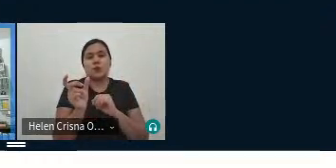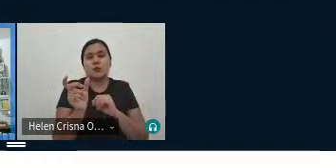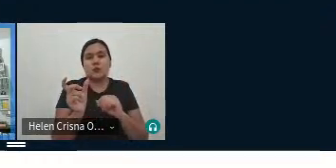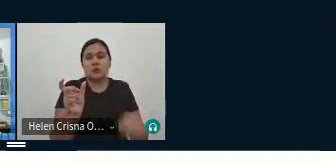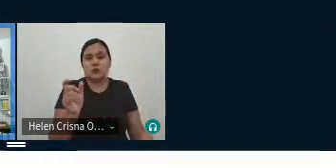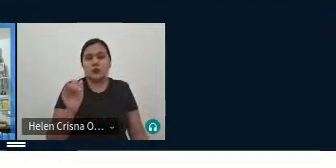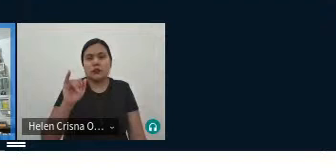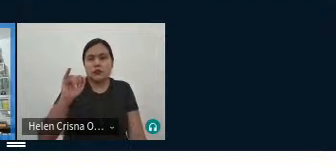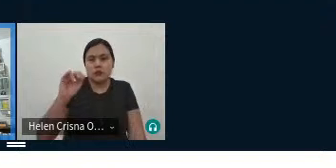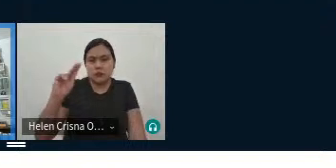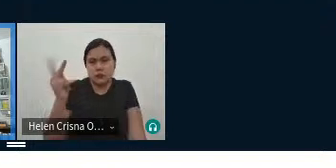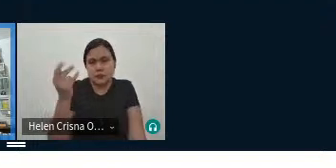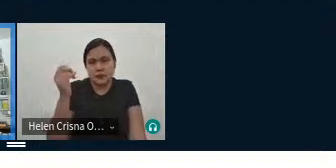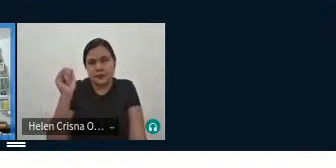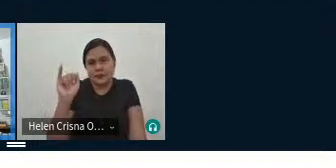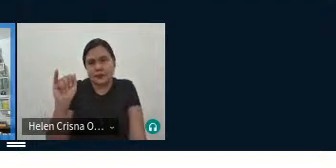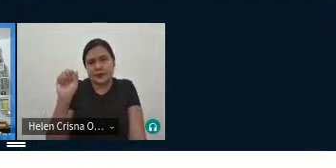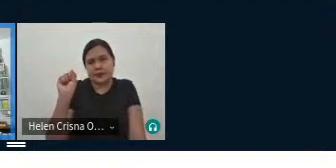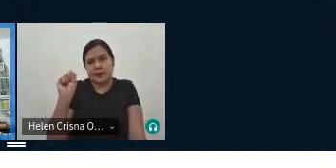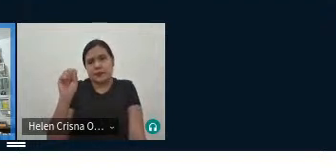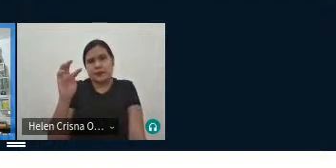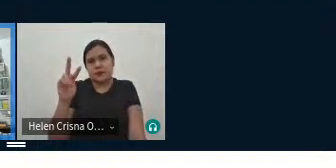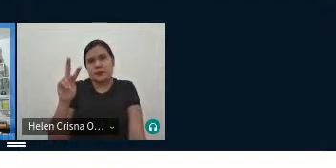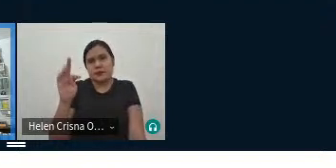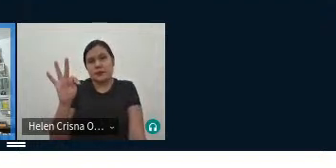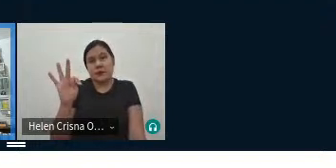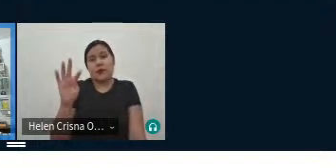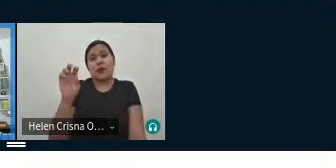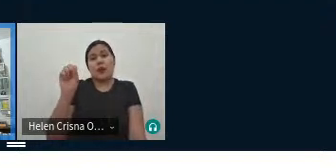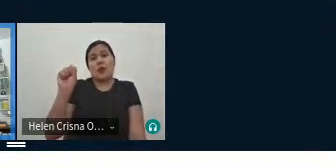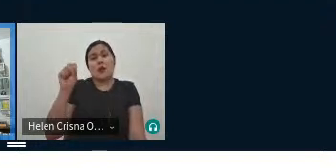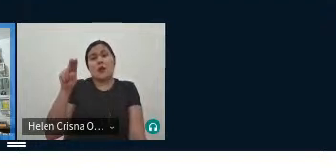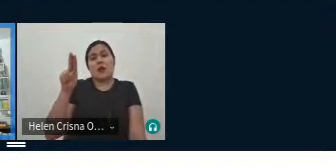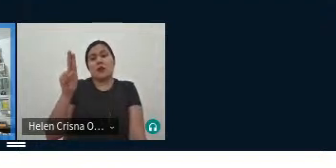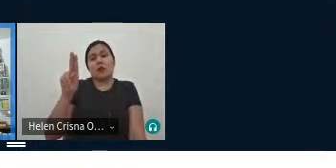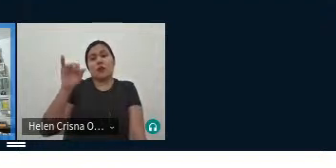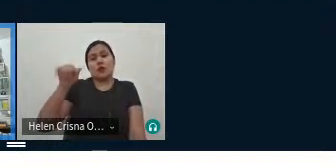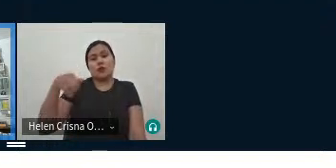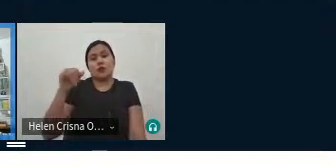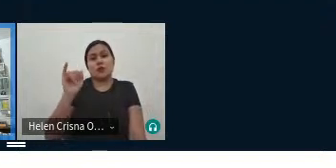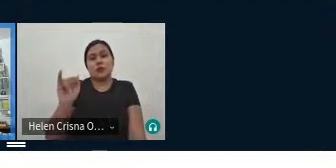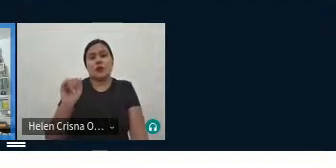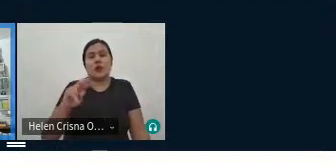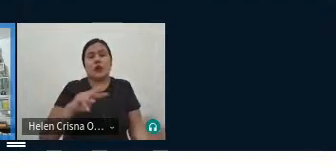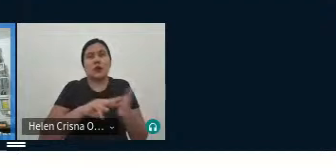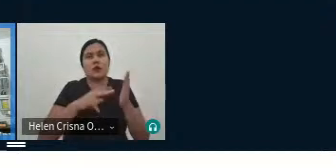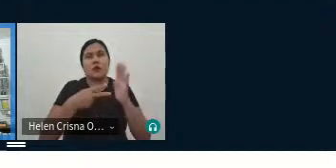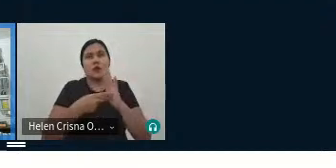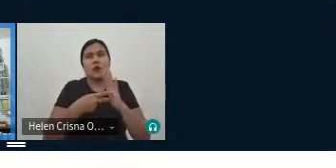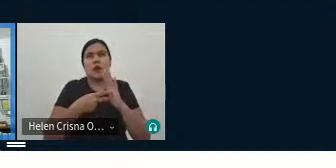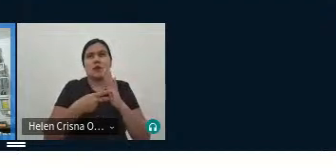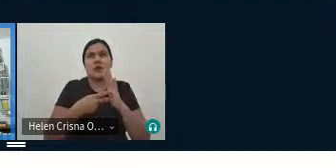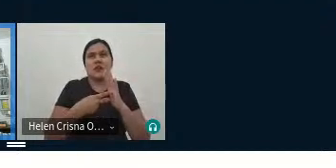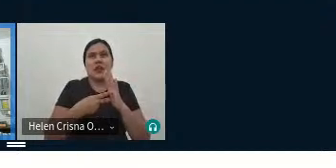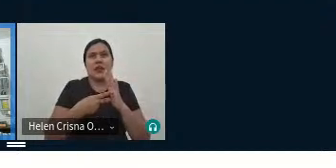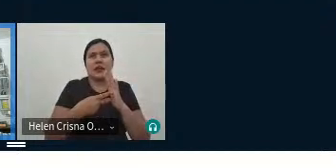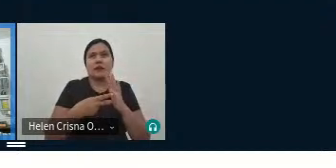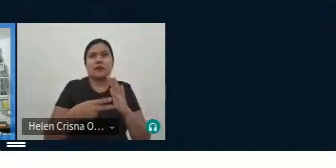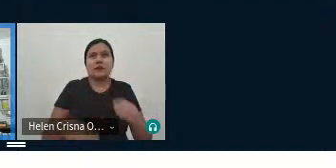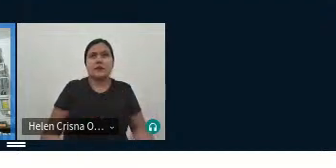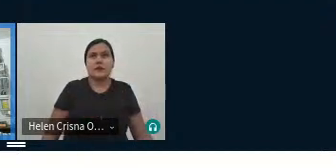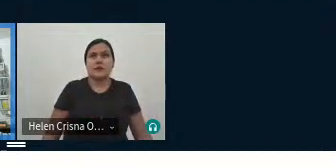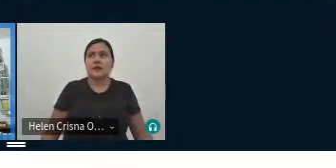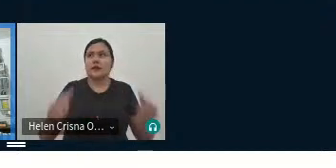é esse primeiro candi aqui, que significa carneiro, alain, carneiro e o amor,